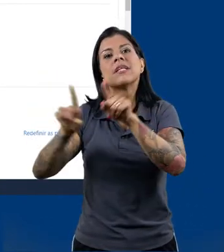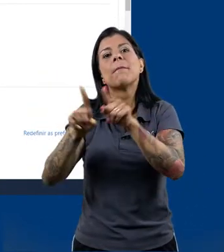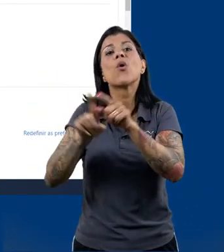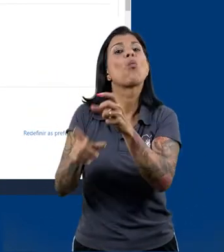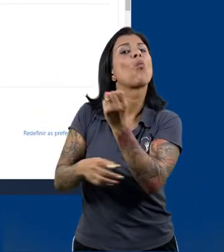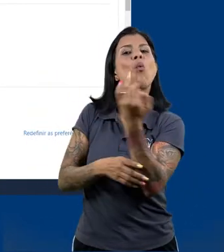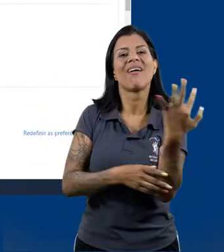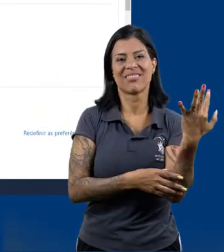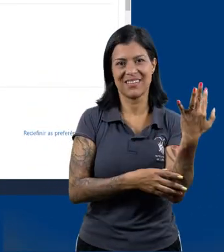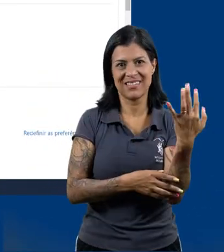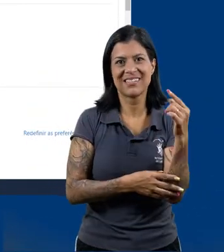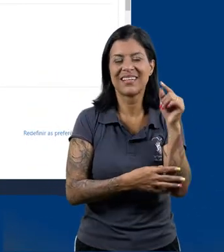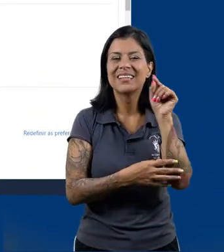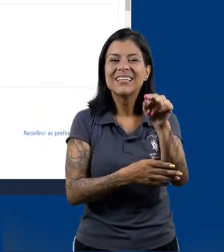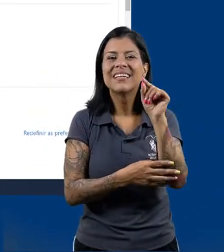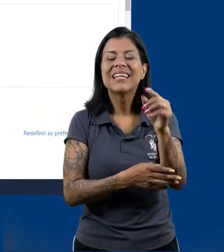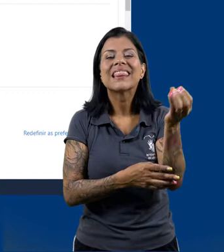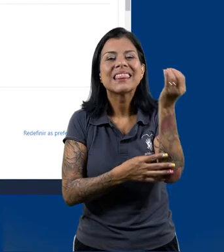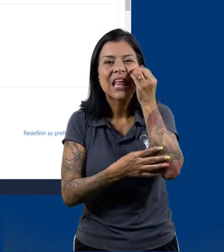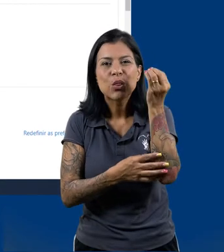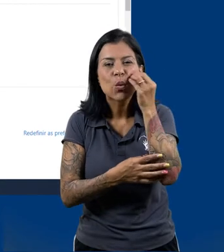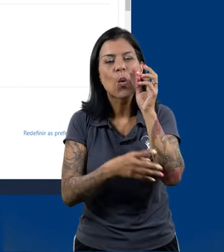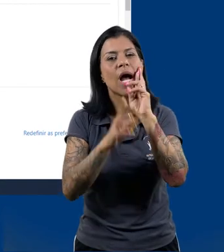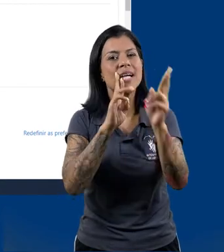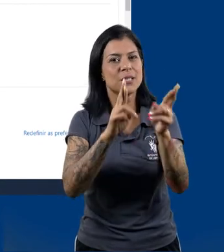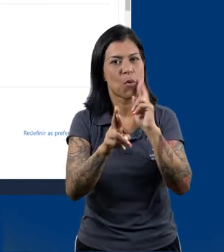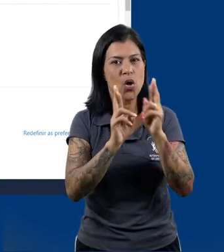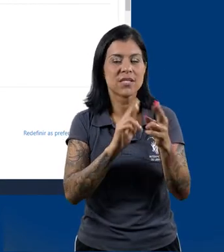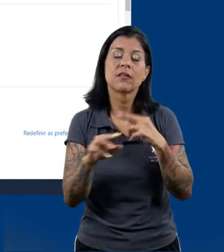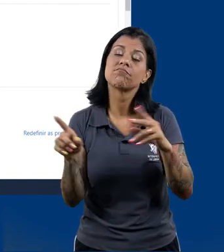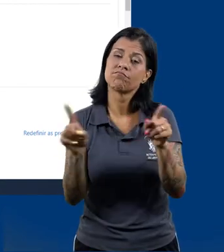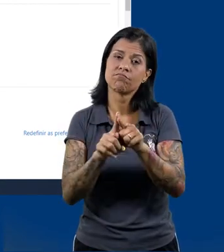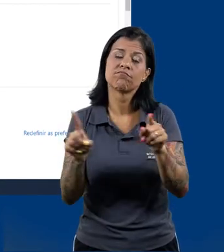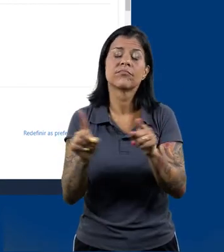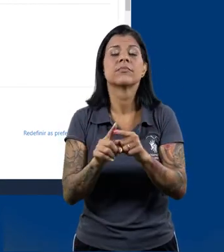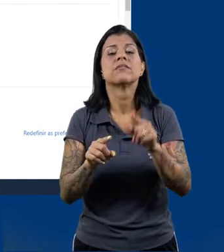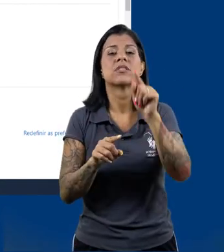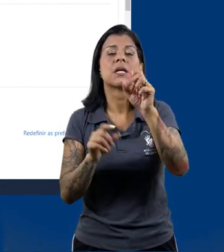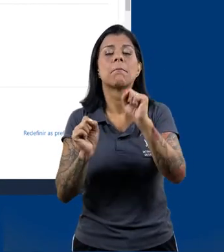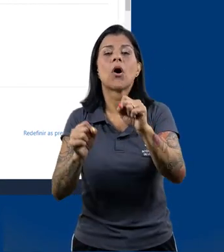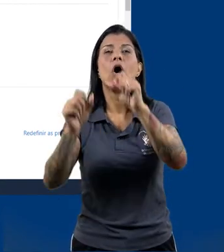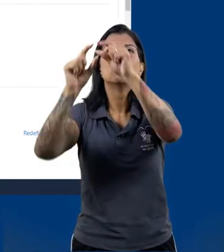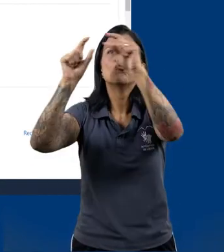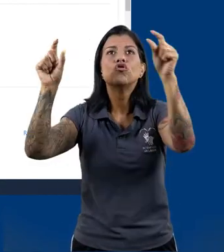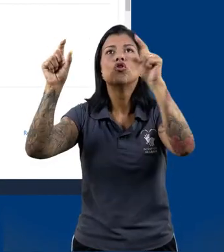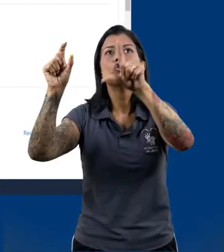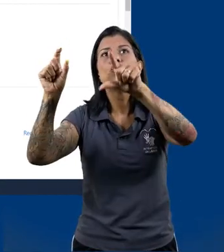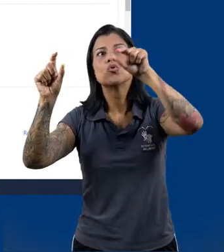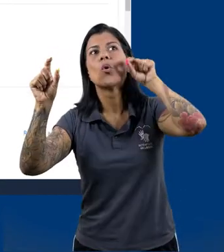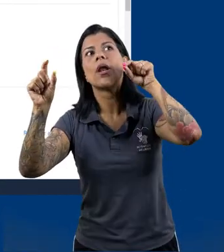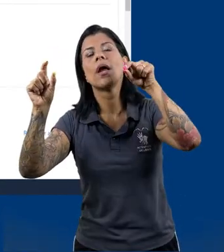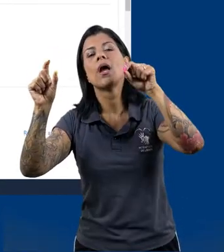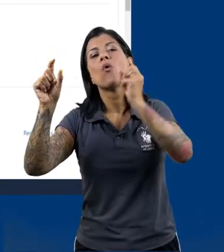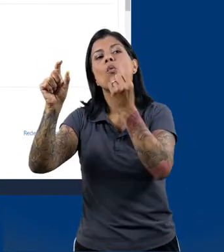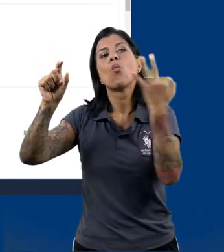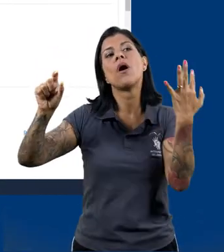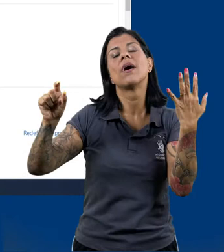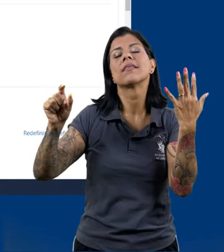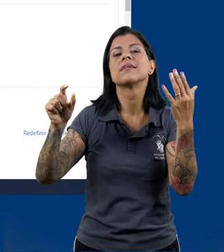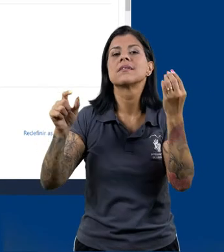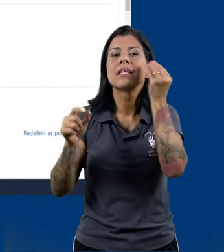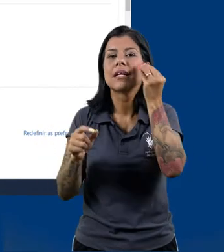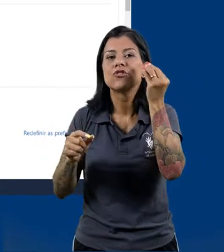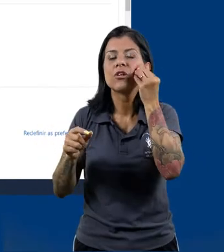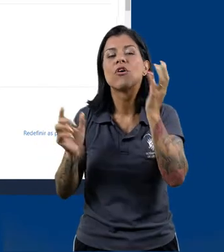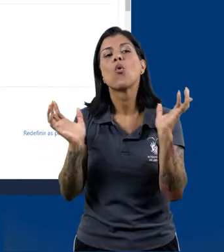Na página de tentativas, temos opções de filtragem, como isolar as tentativas por